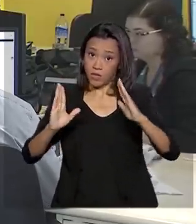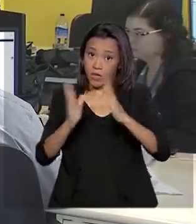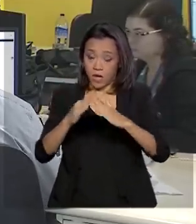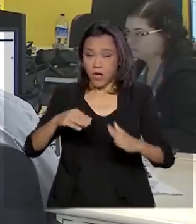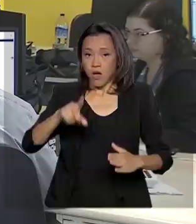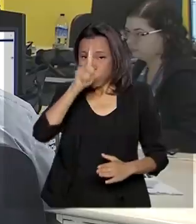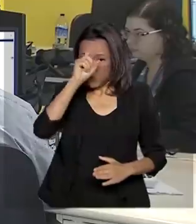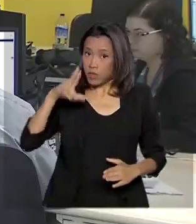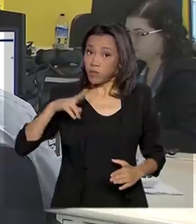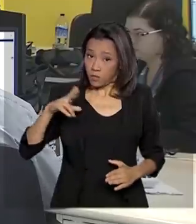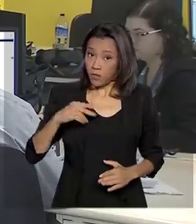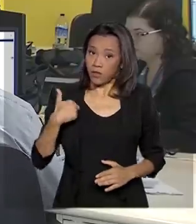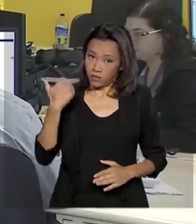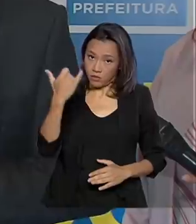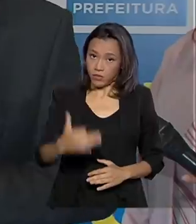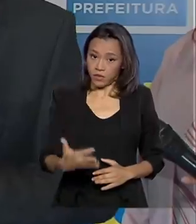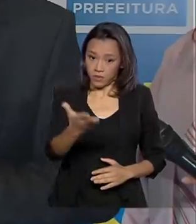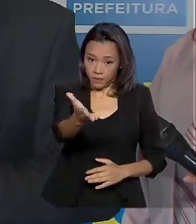Luiz Henrique Mandetta.